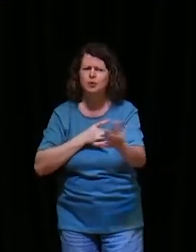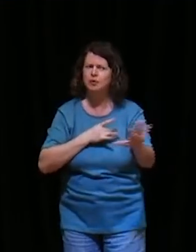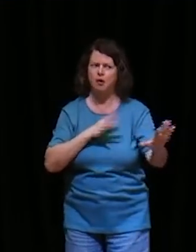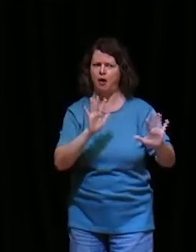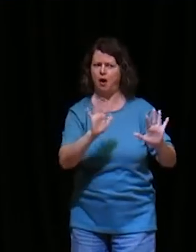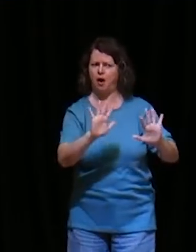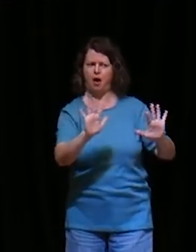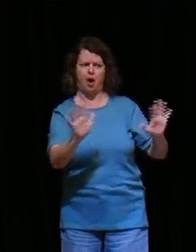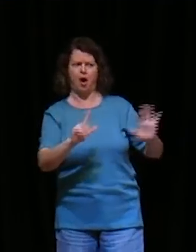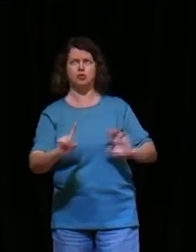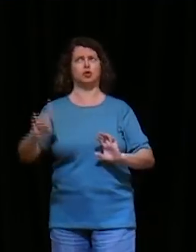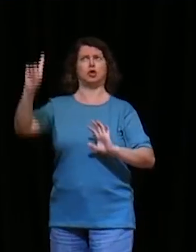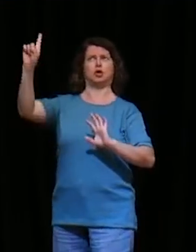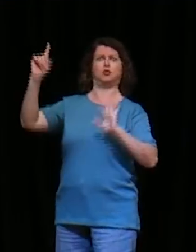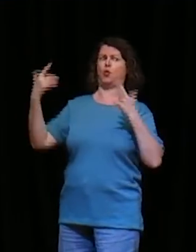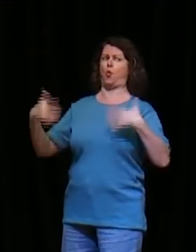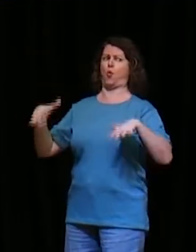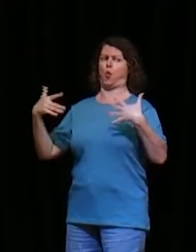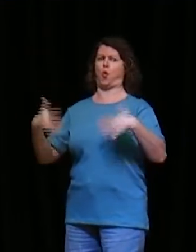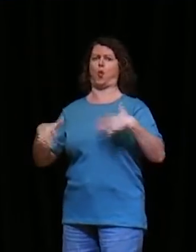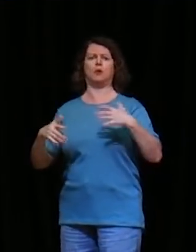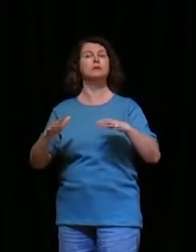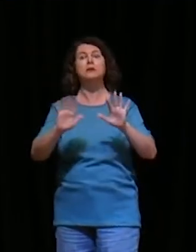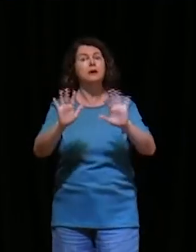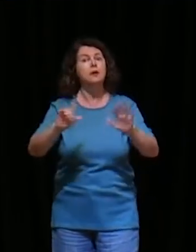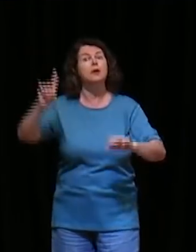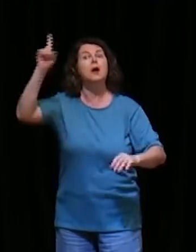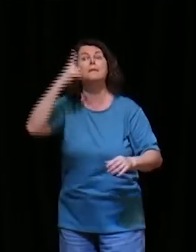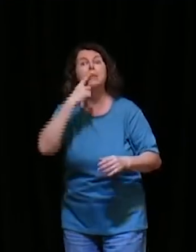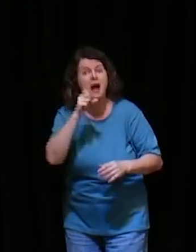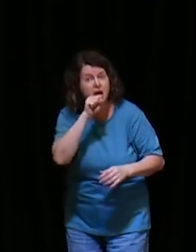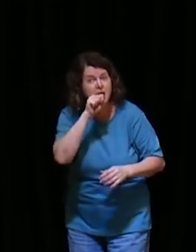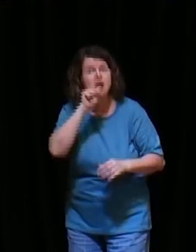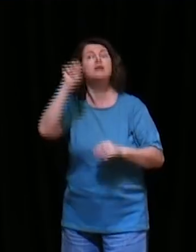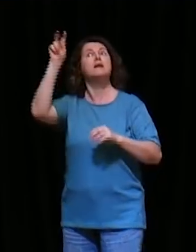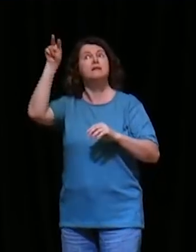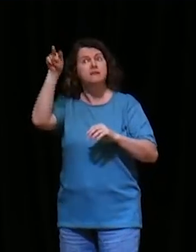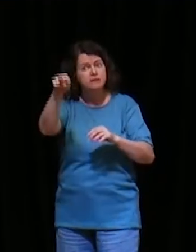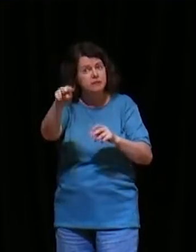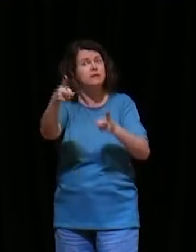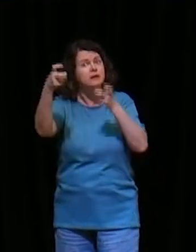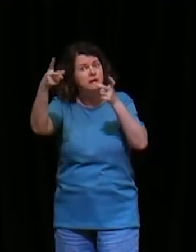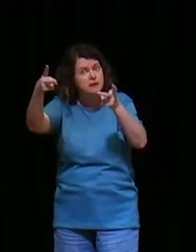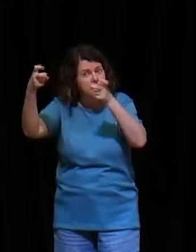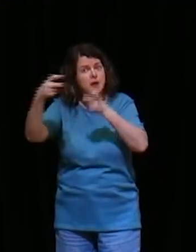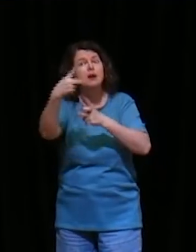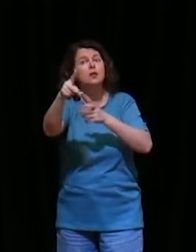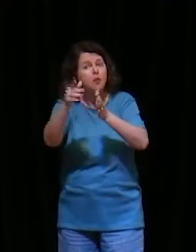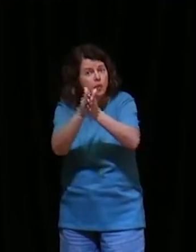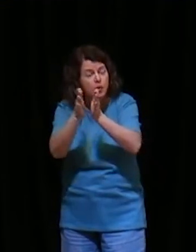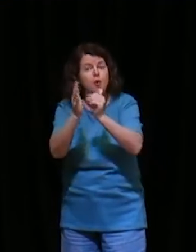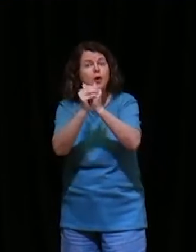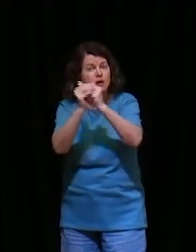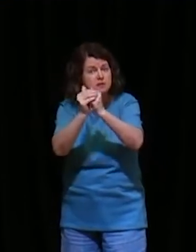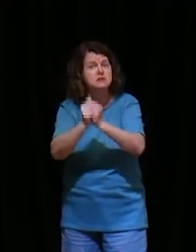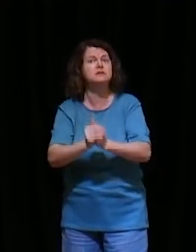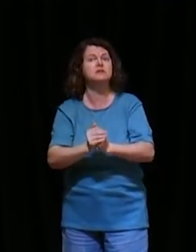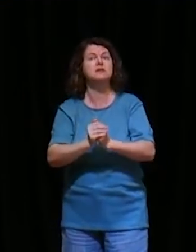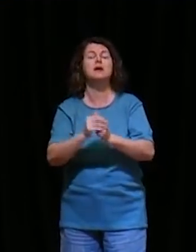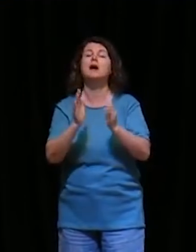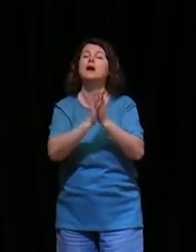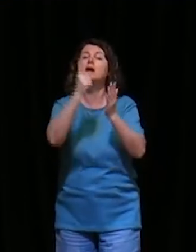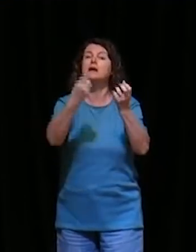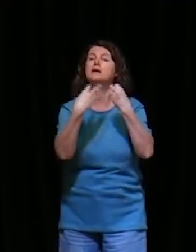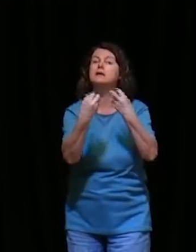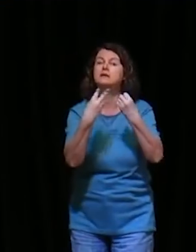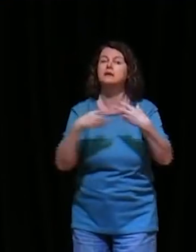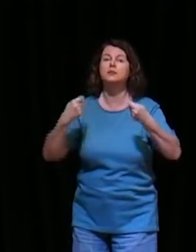é teu pai, Deus vai te ouvir, a Bíblia diz que nós devemos orar a Deus, buscando proteção, foi